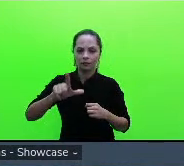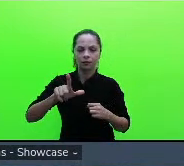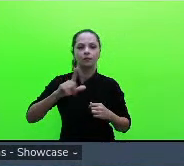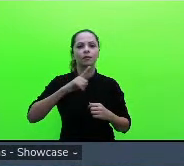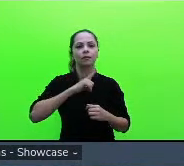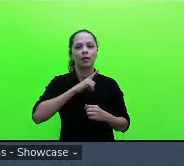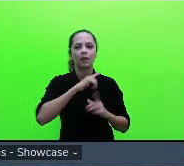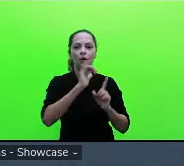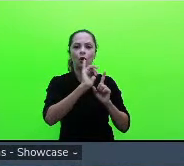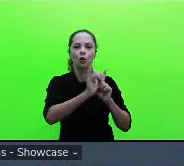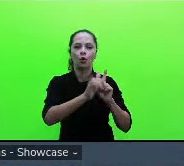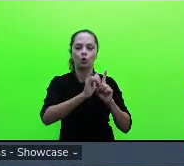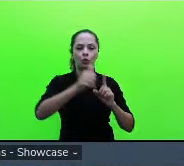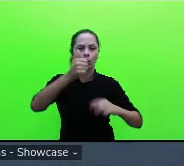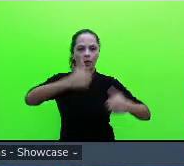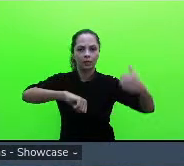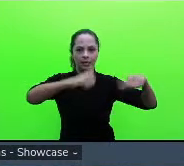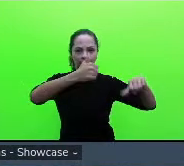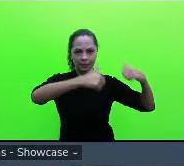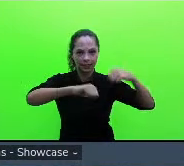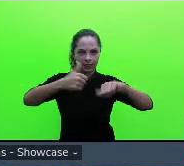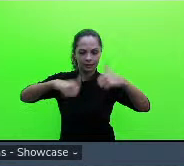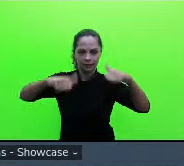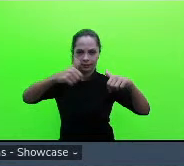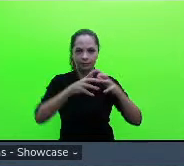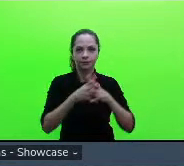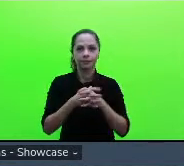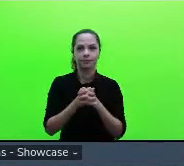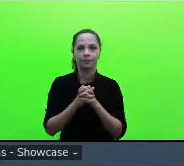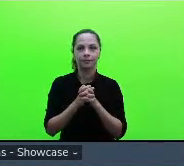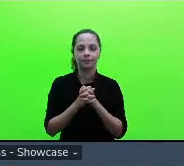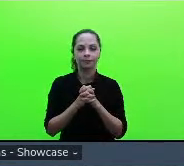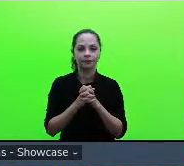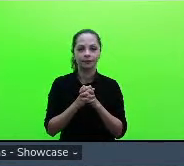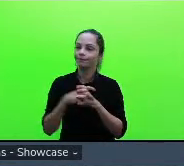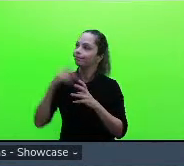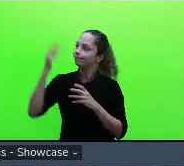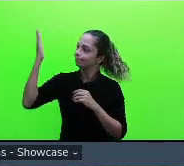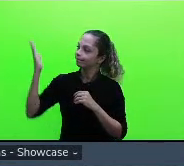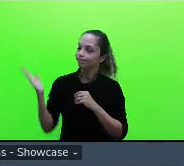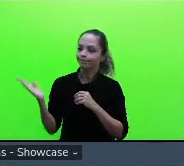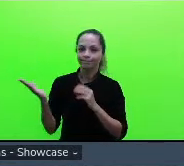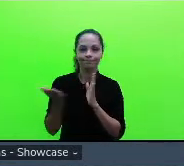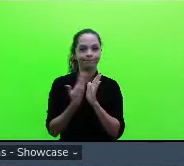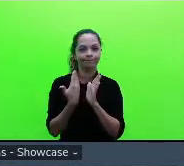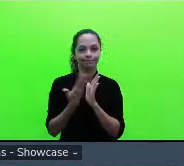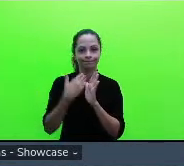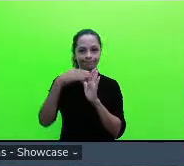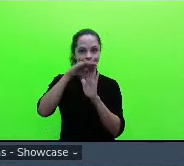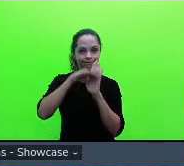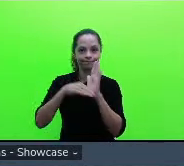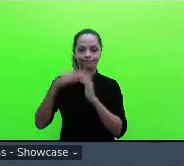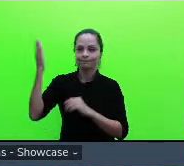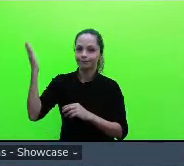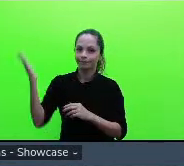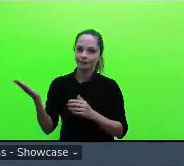e aqui está as referências eu esqueci de apresentar né